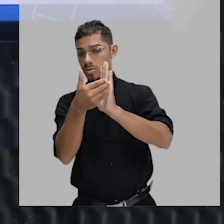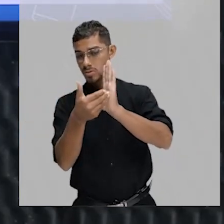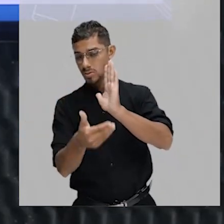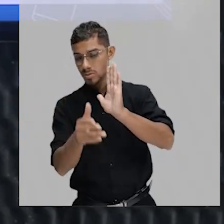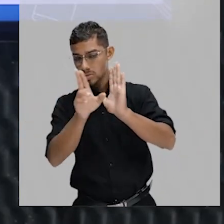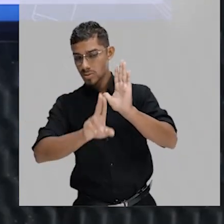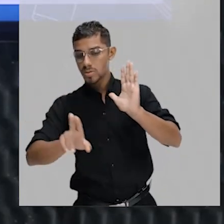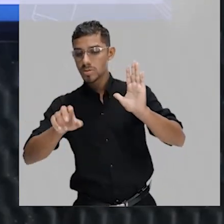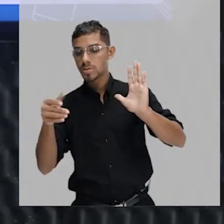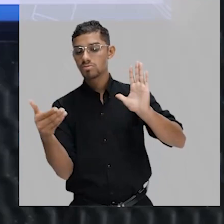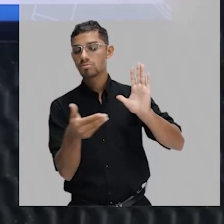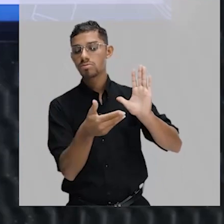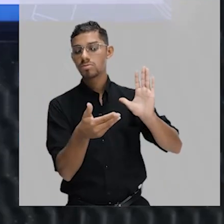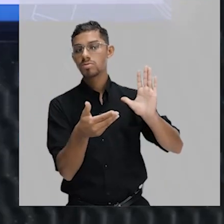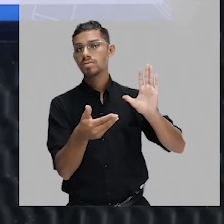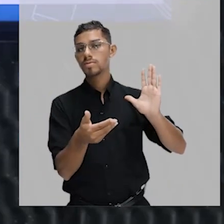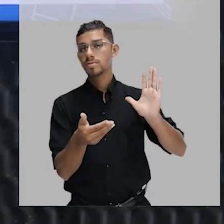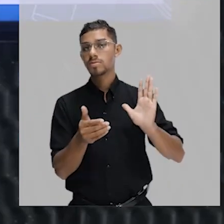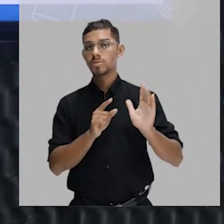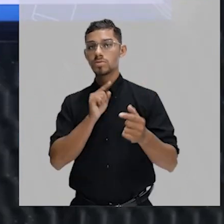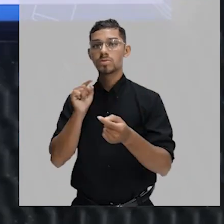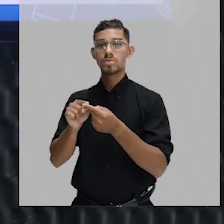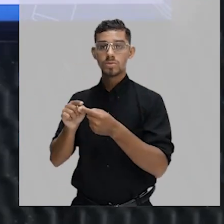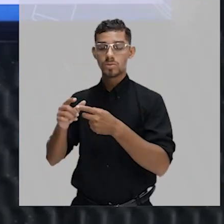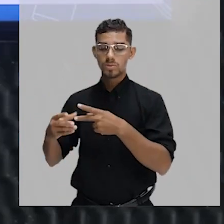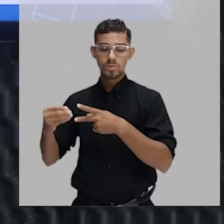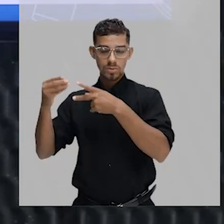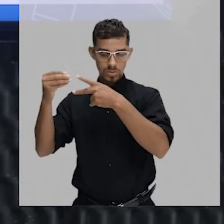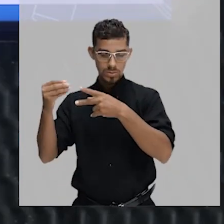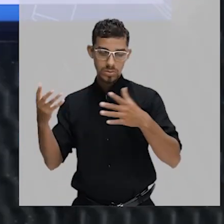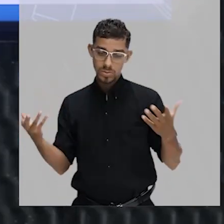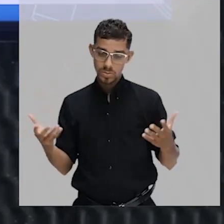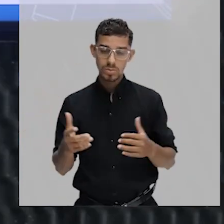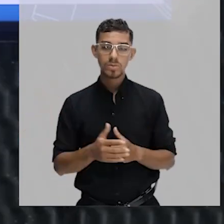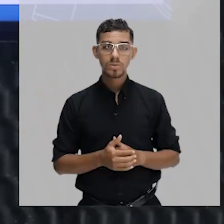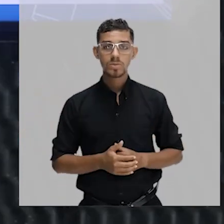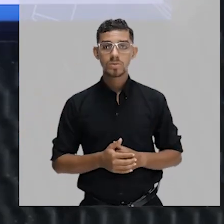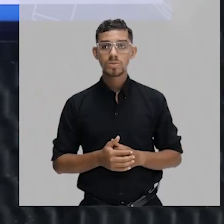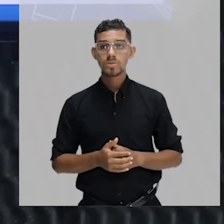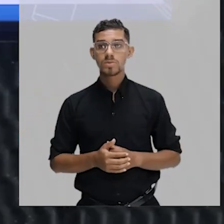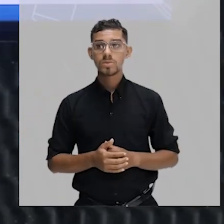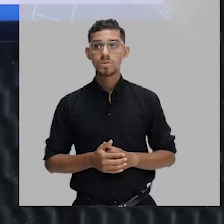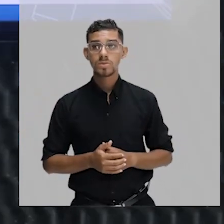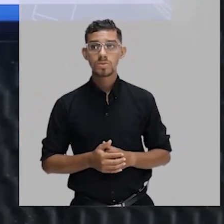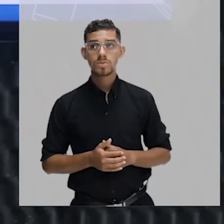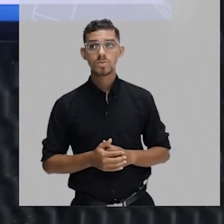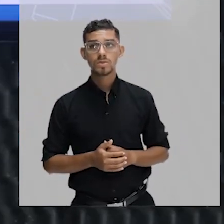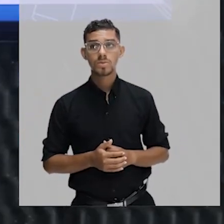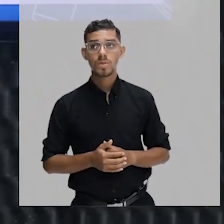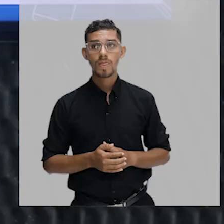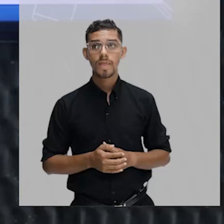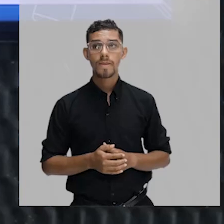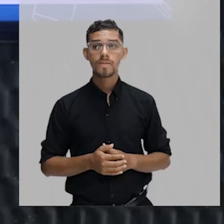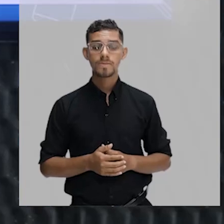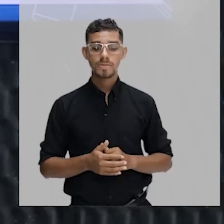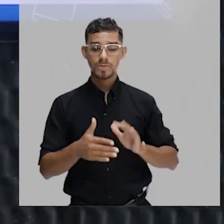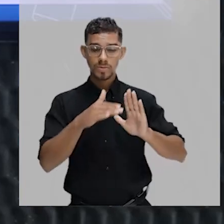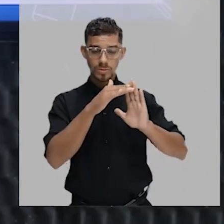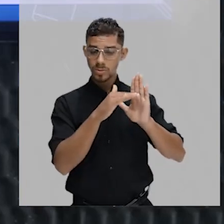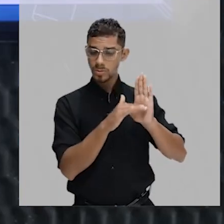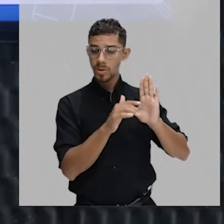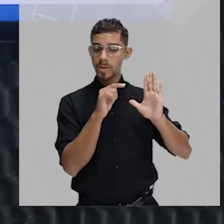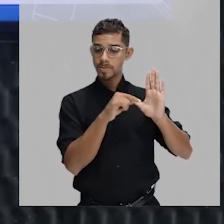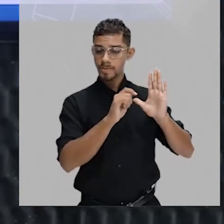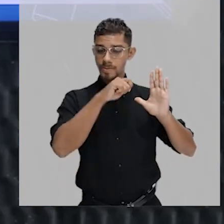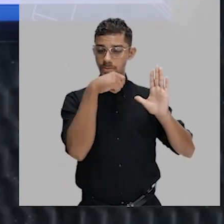produzir este produto final? É, no caso da nossa comparação aqui, o RNA. O